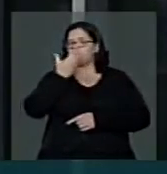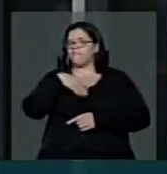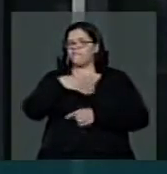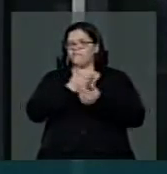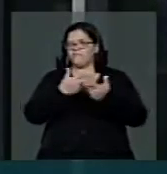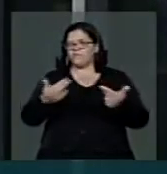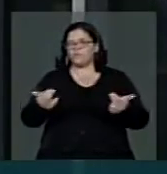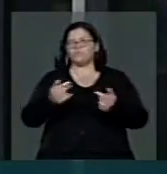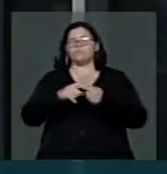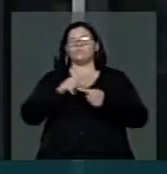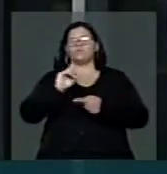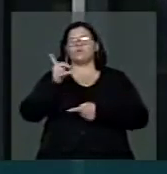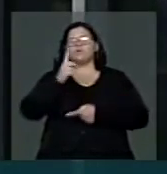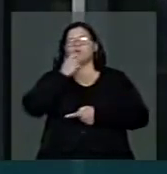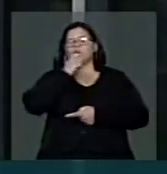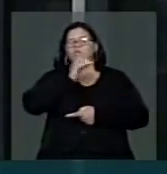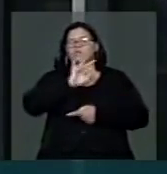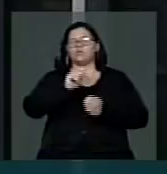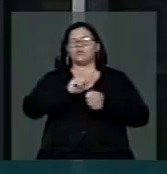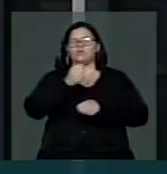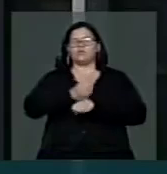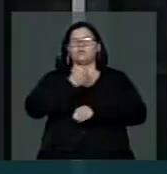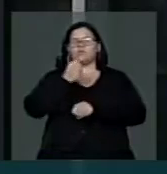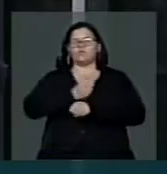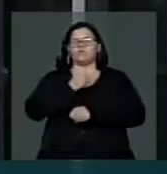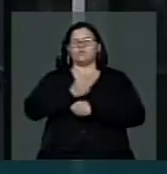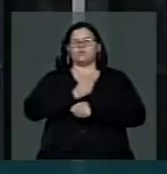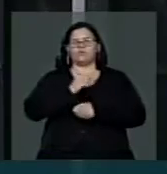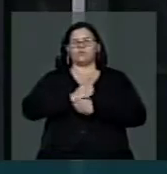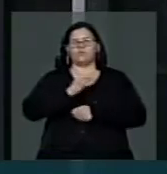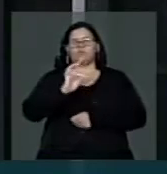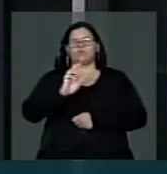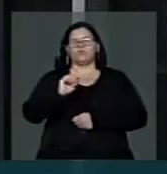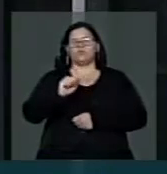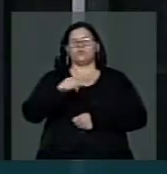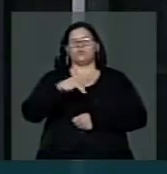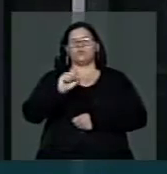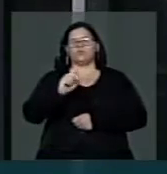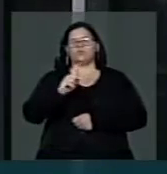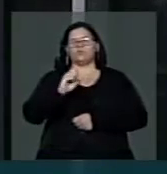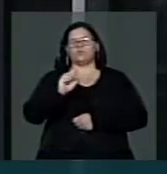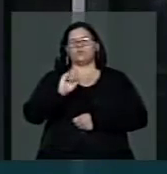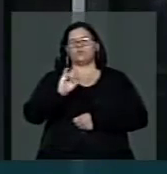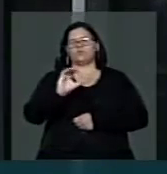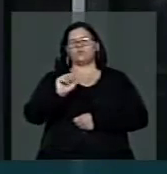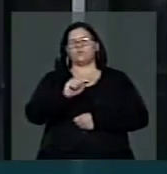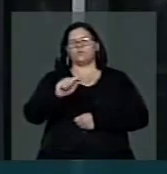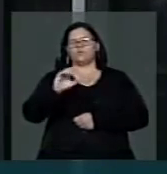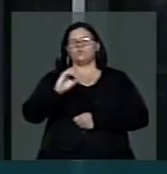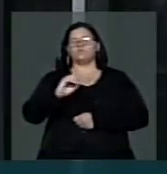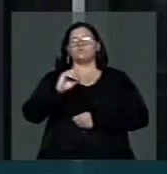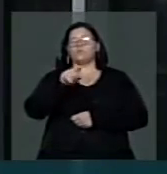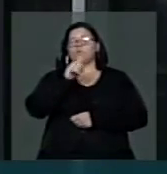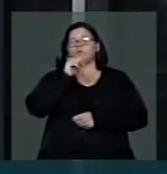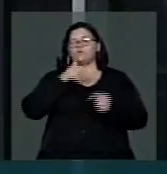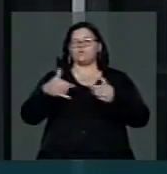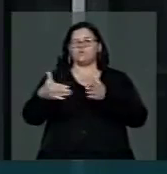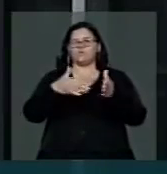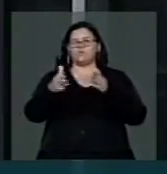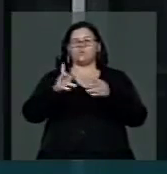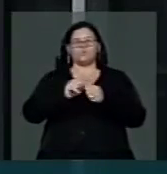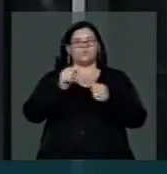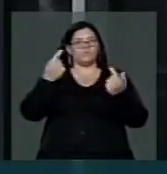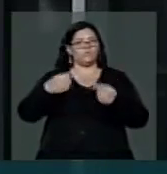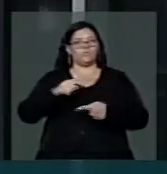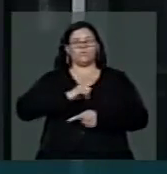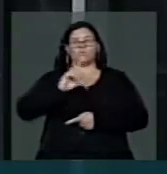não acontece a obra da transposição do São Francisco. Ao contrário, ela dobrou de preço, saiu de 4 para 8 bilhões de reais,